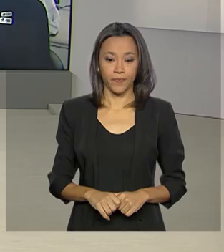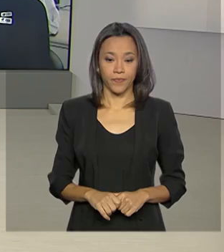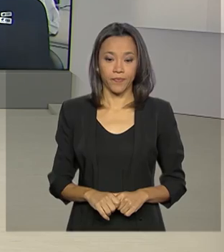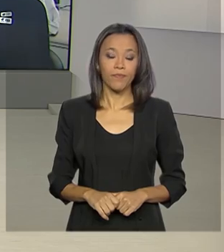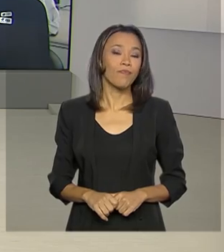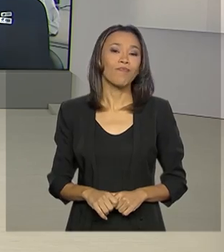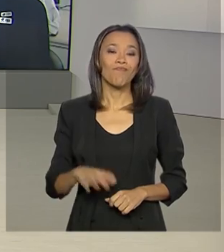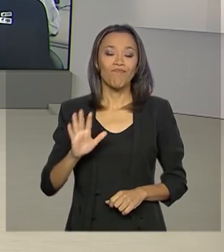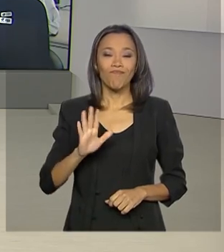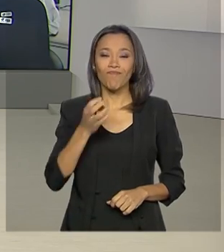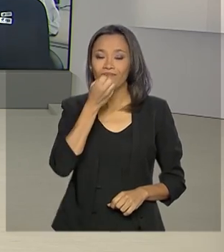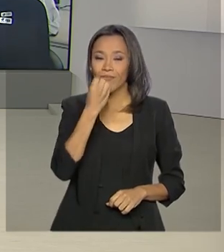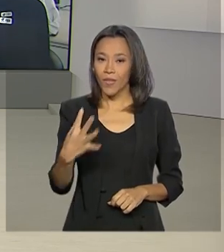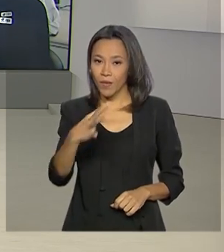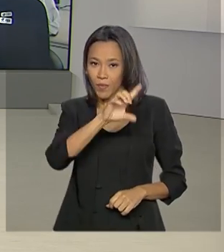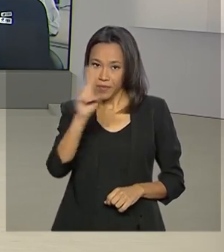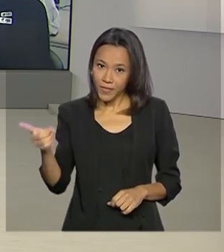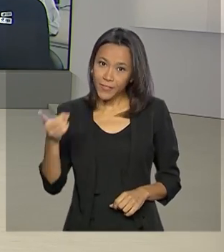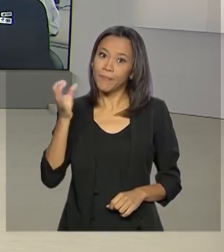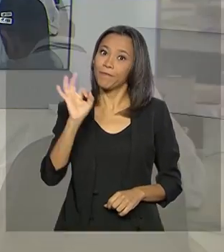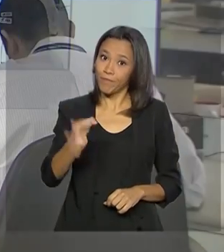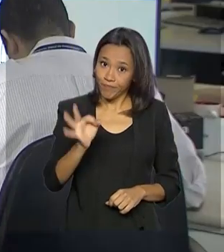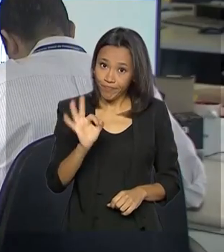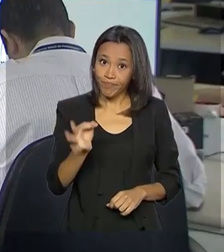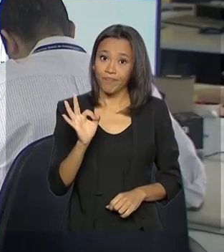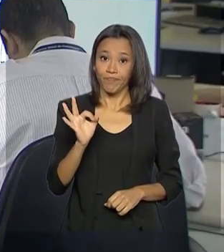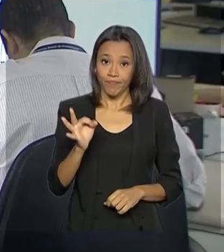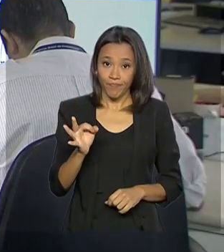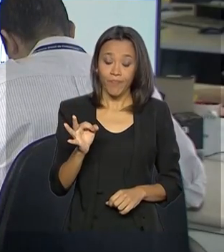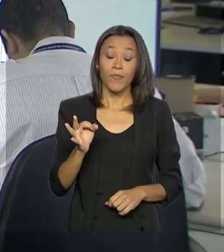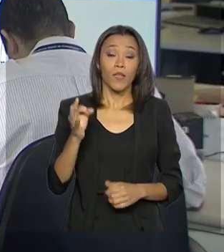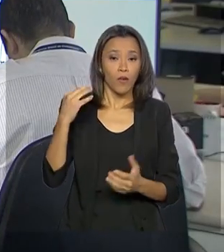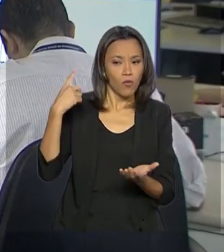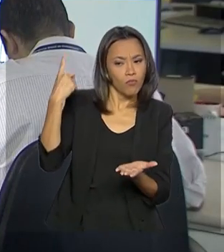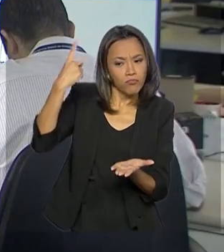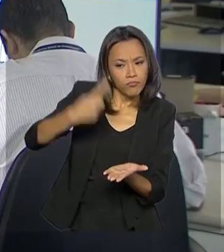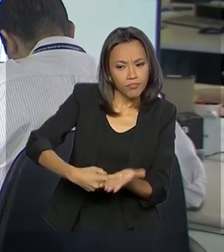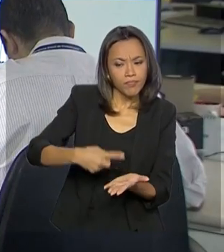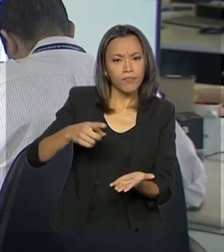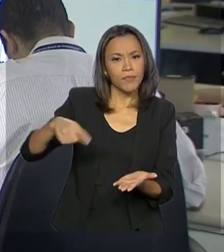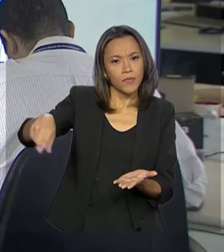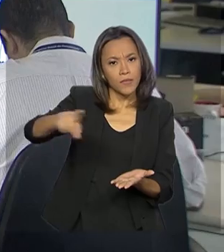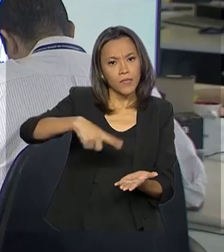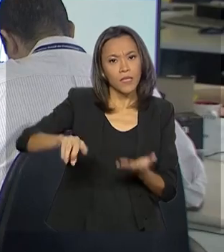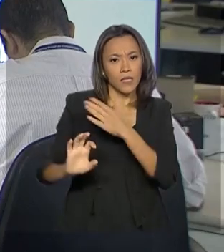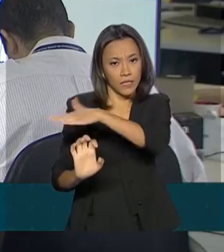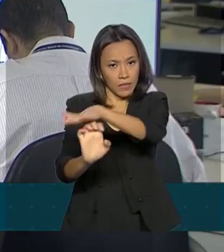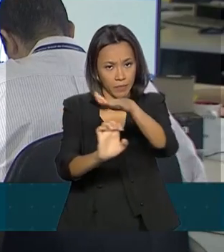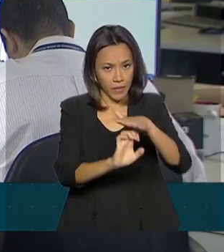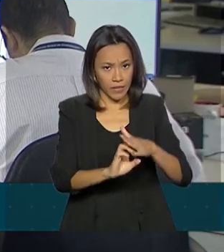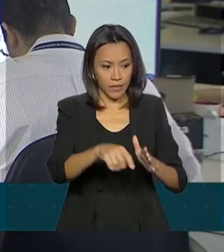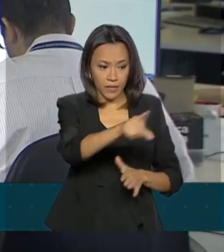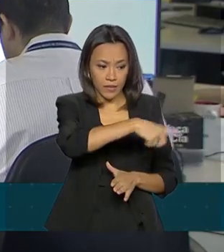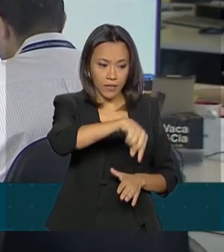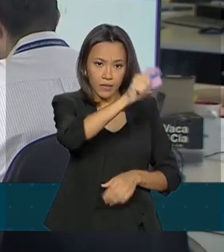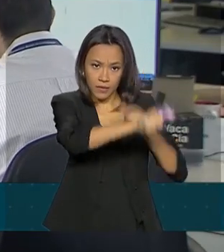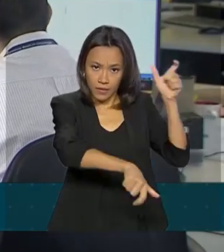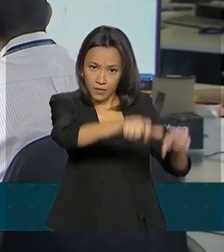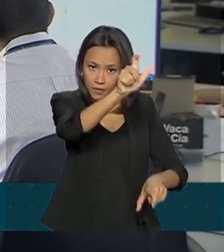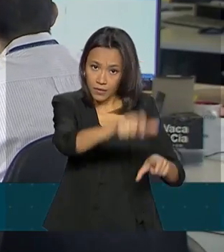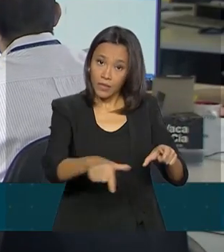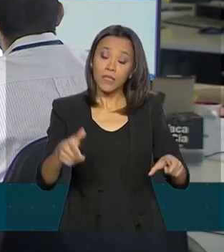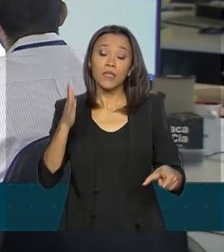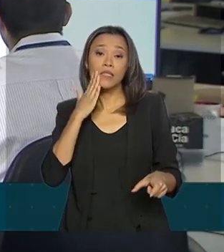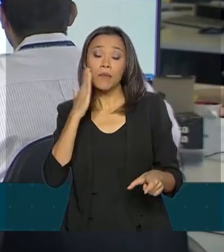Olá, Renata, bom dia. É isso mesmo. O acordo entre as empresas e o consumidor deve levar em conta o destino da viagem,